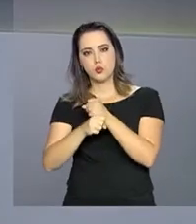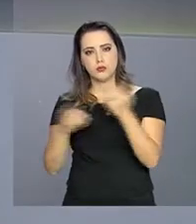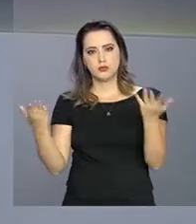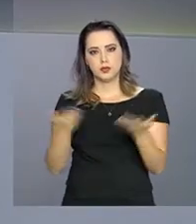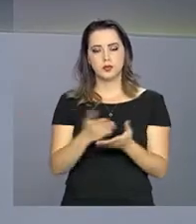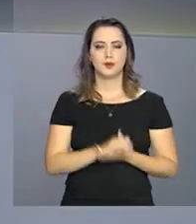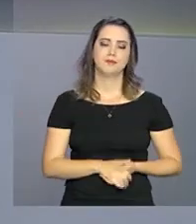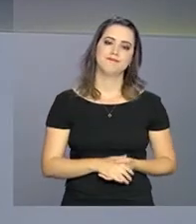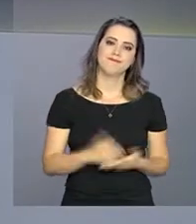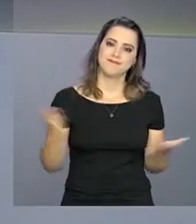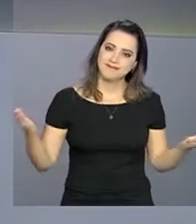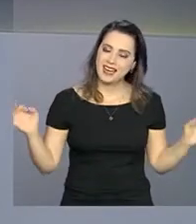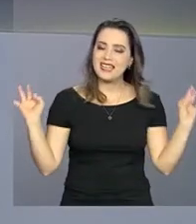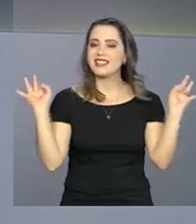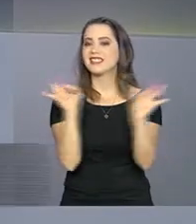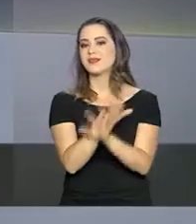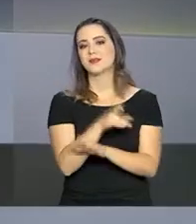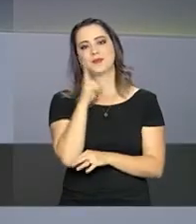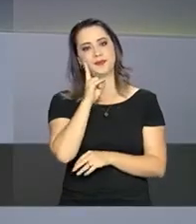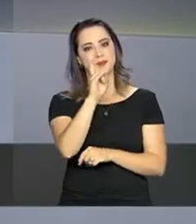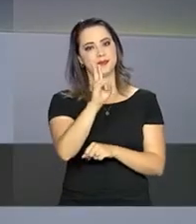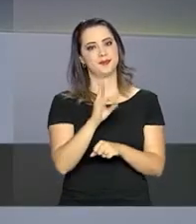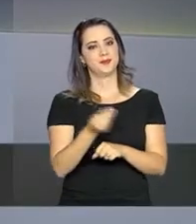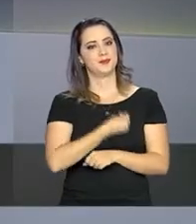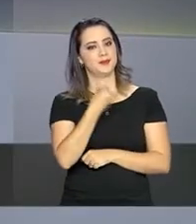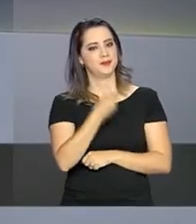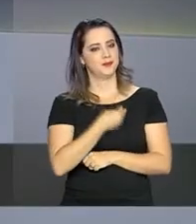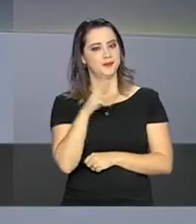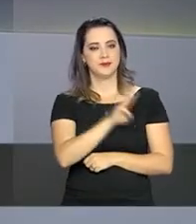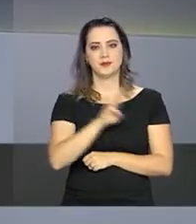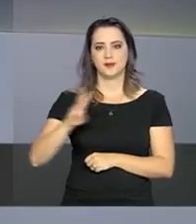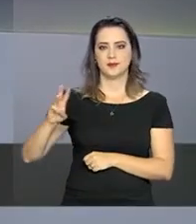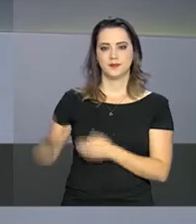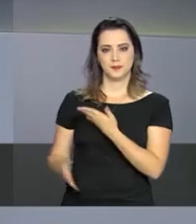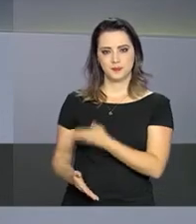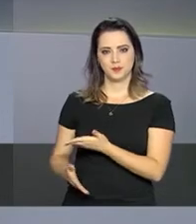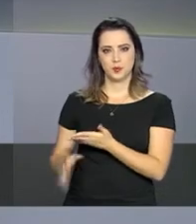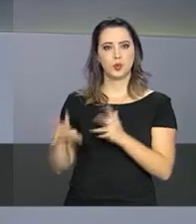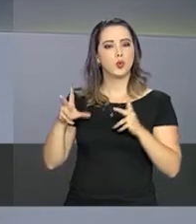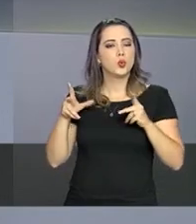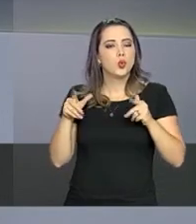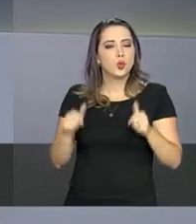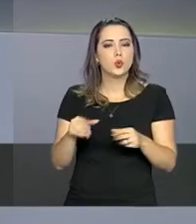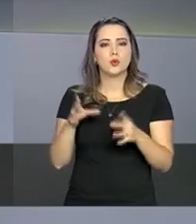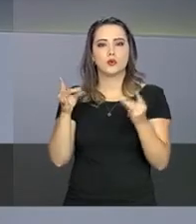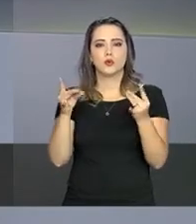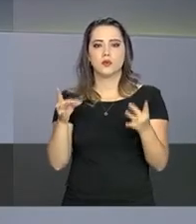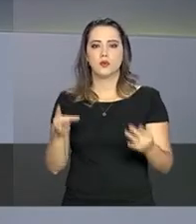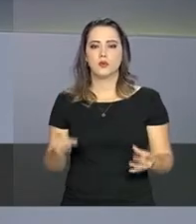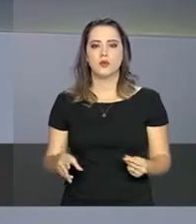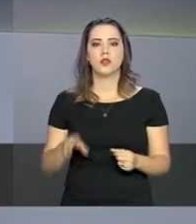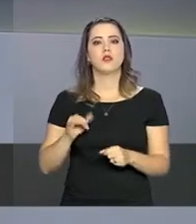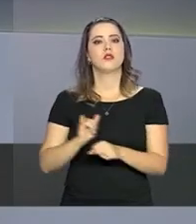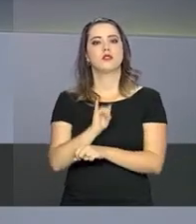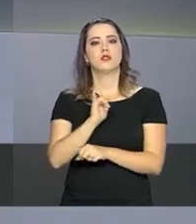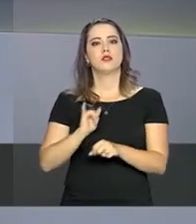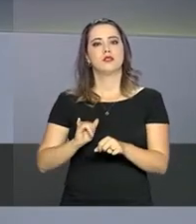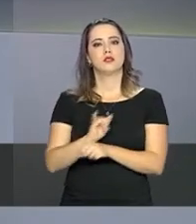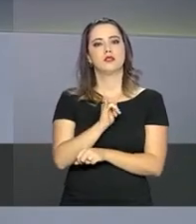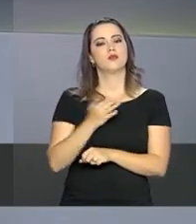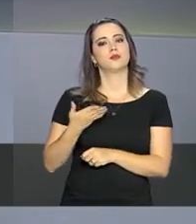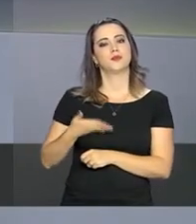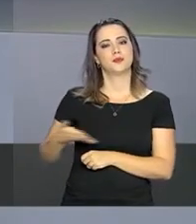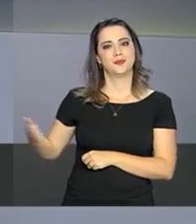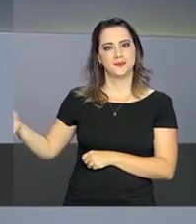Nós ficamos por aqui, você acompanha a programação ao vivo pelo site da NBR e todas as nossas reportagens estão